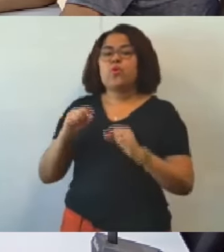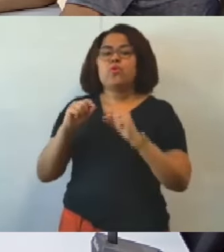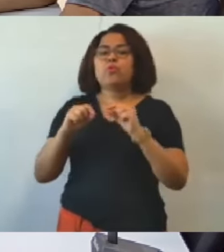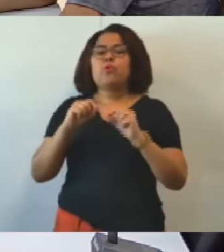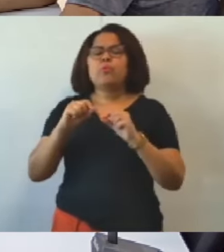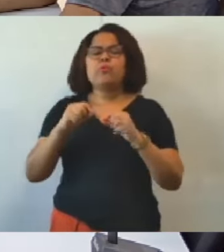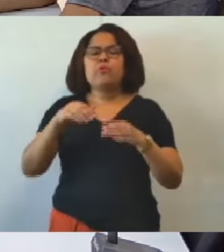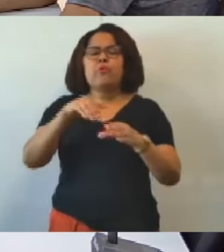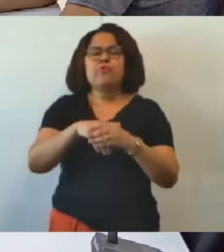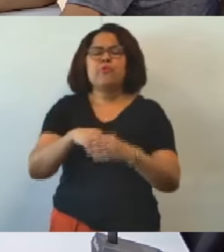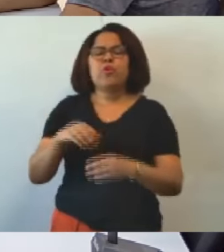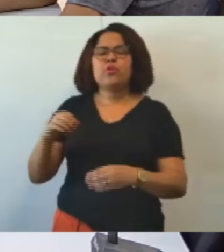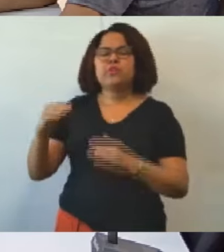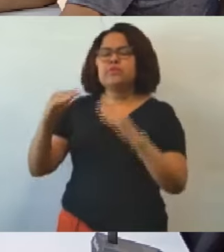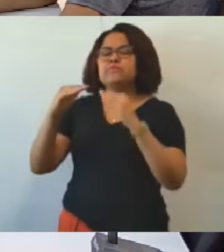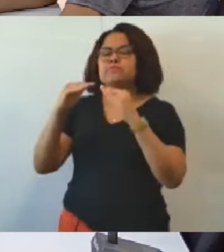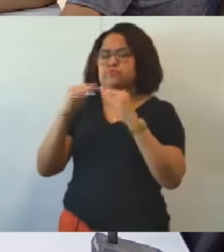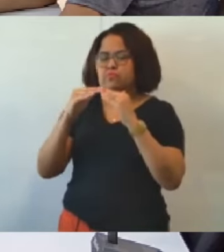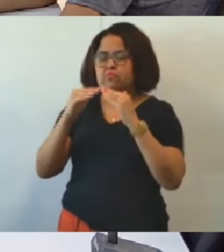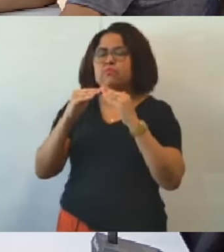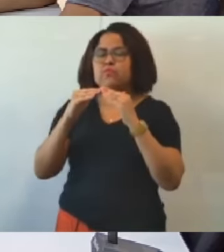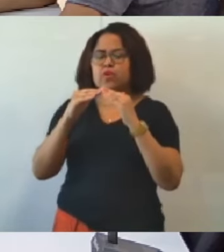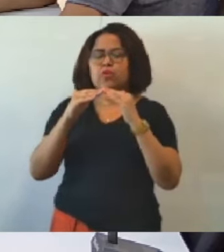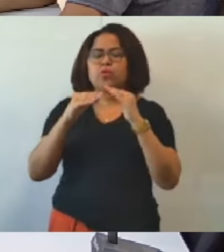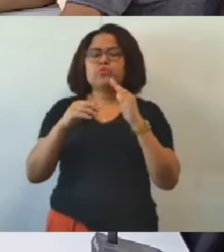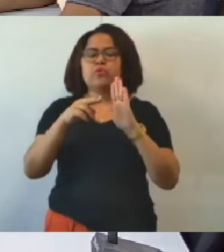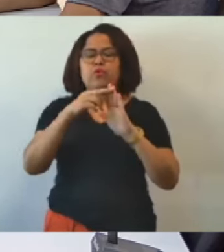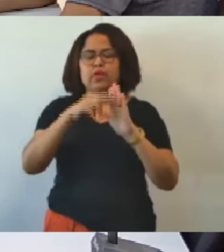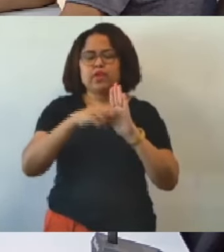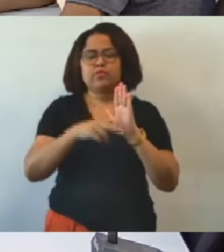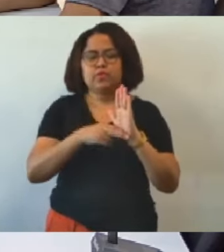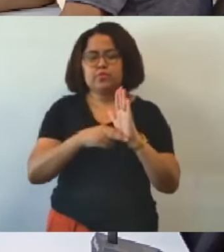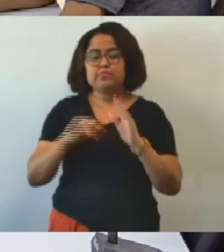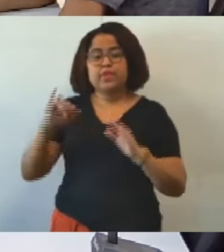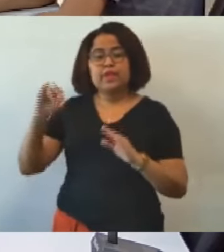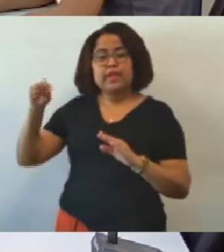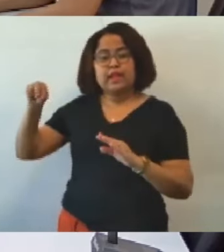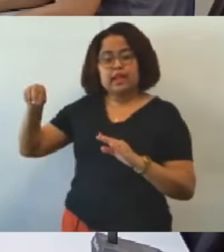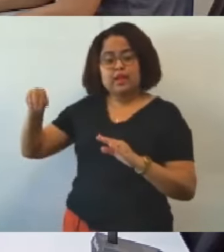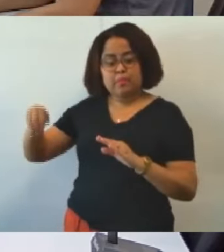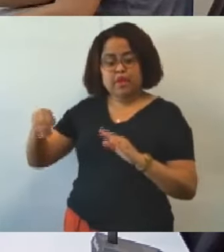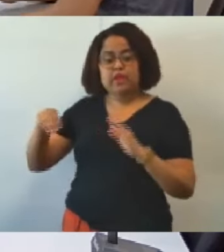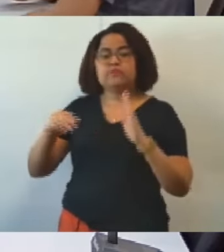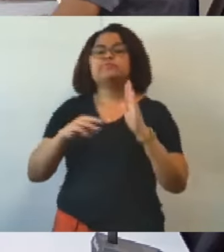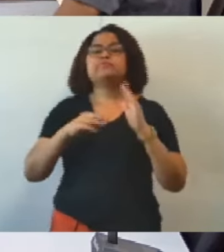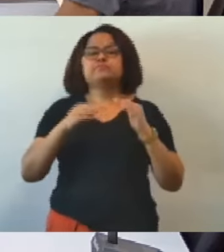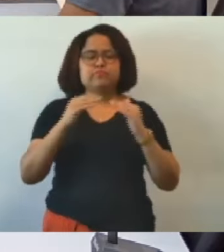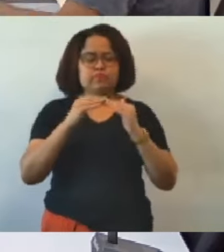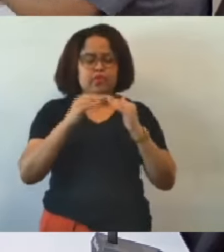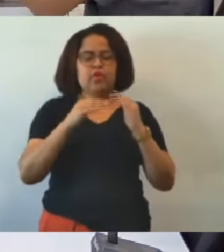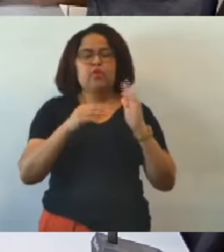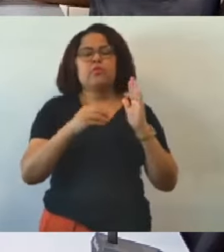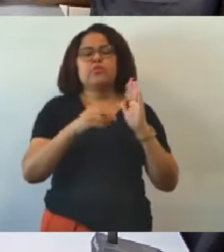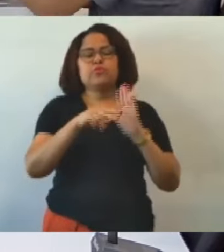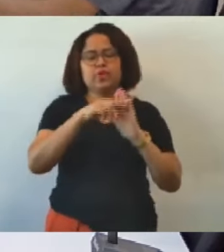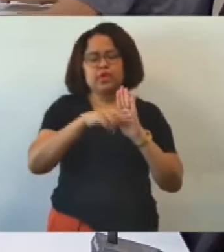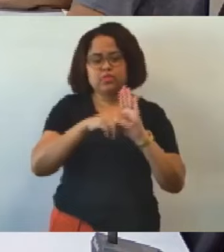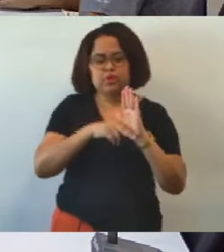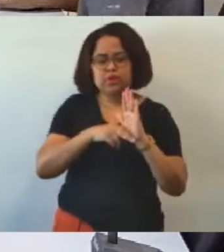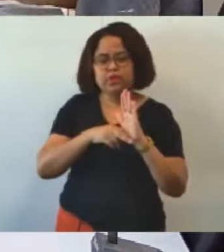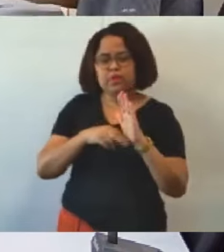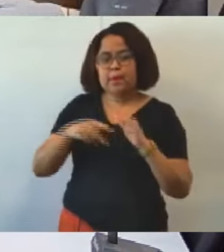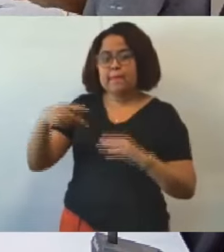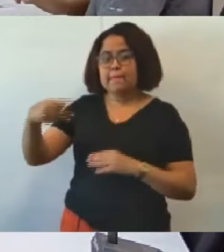Gonçalves de acordo com o relatório vereador Irlan Melo eu voto de acordo com o relatório vereador Pedro